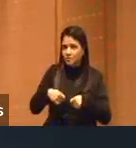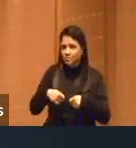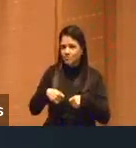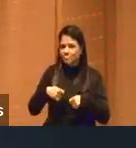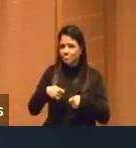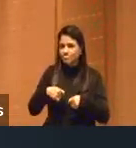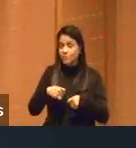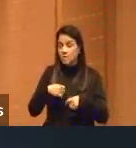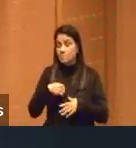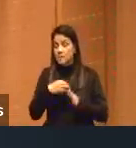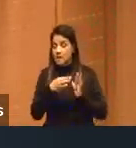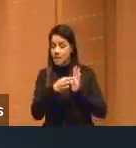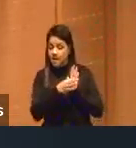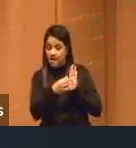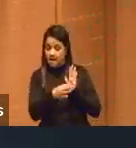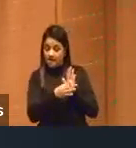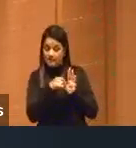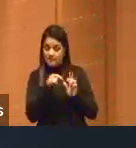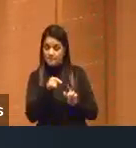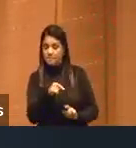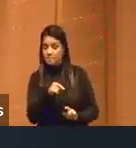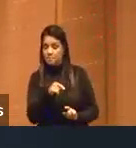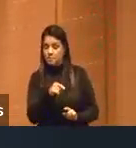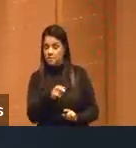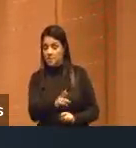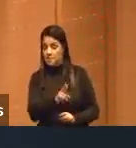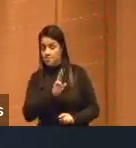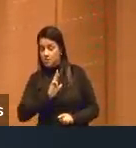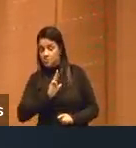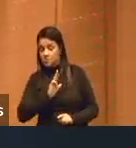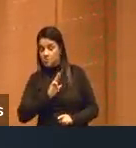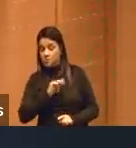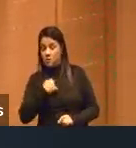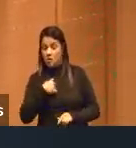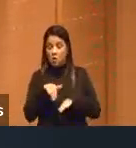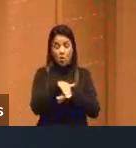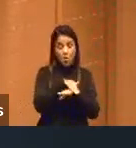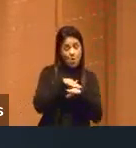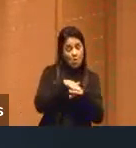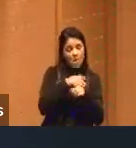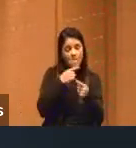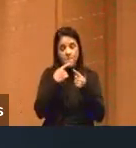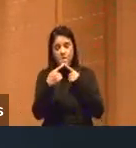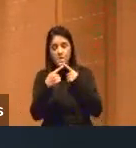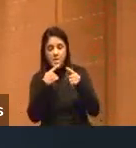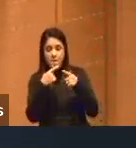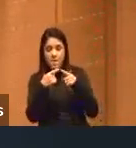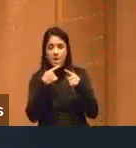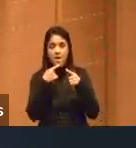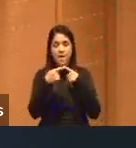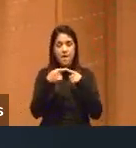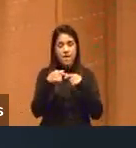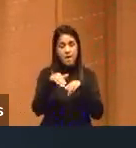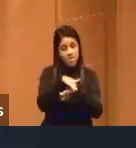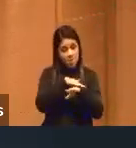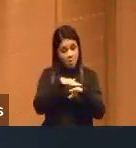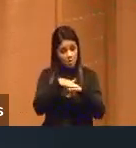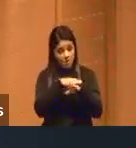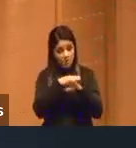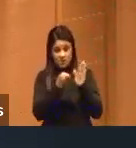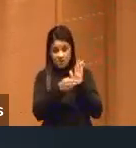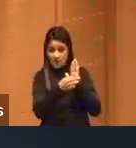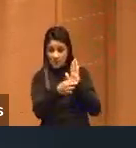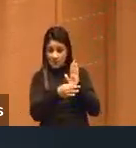acionando a minha crítica em cima do que ele está falando, essa conversa, que tem que ser uma conversa crítica,